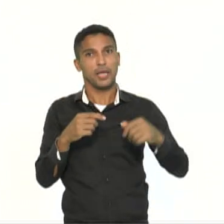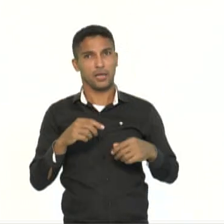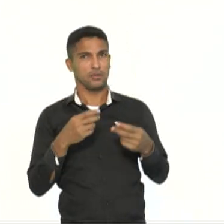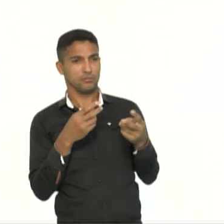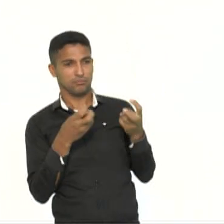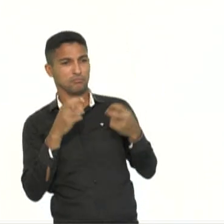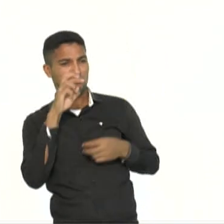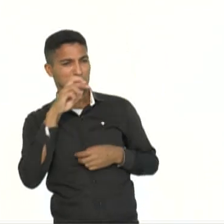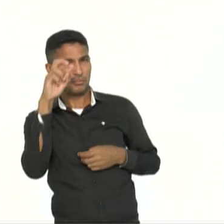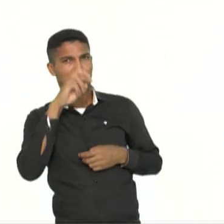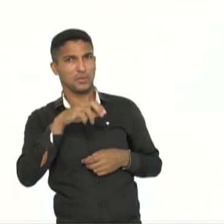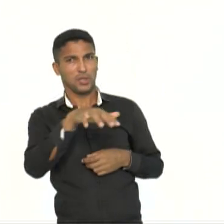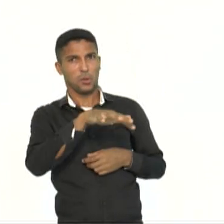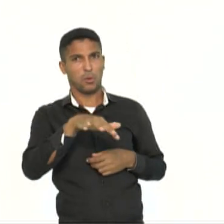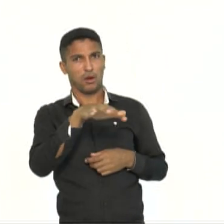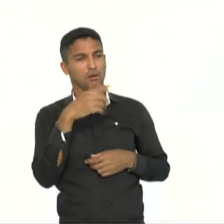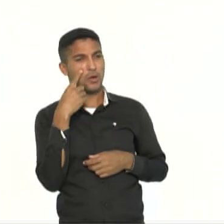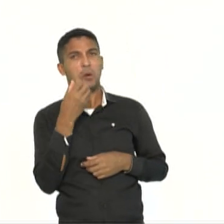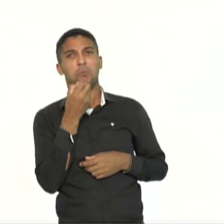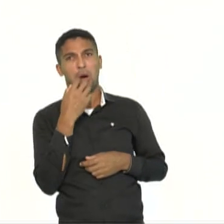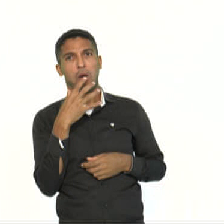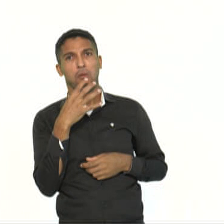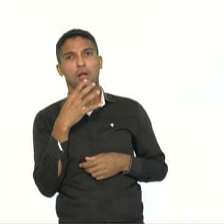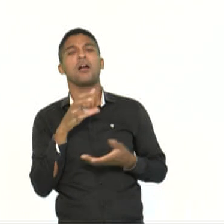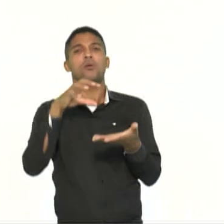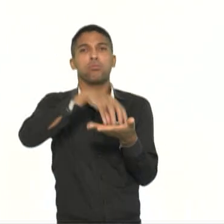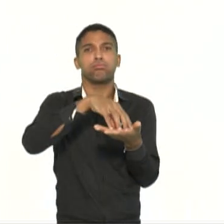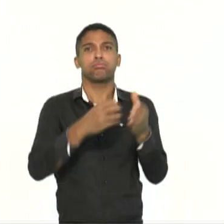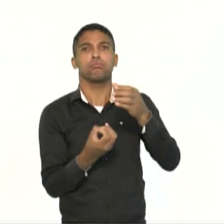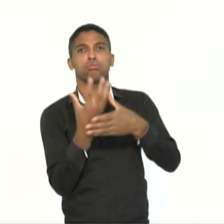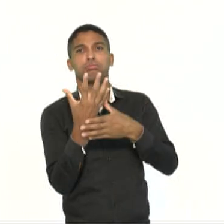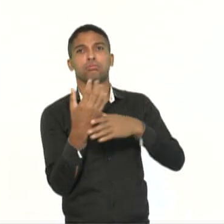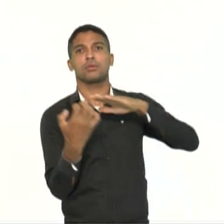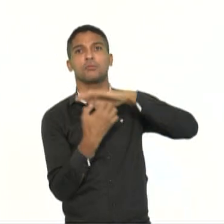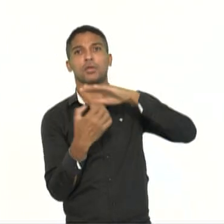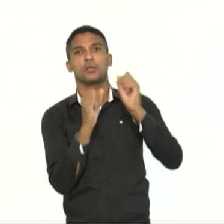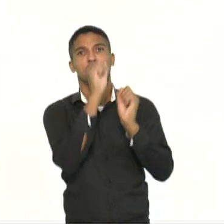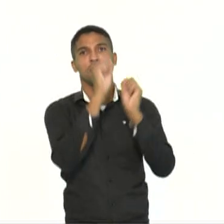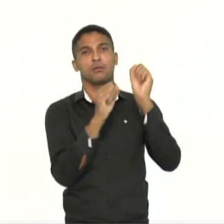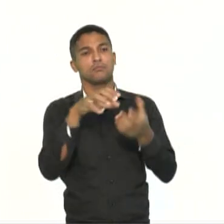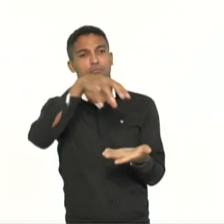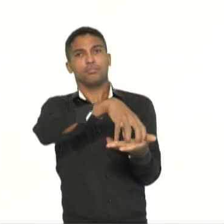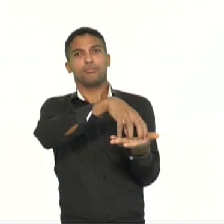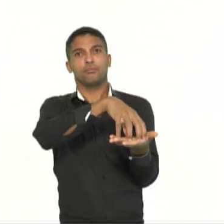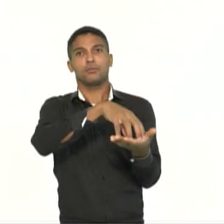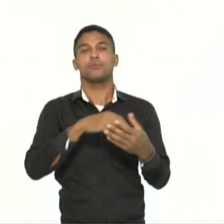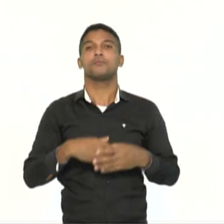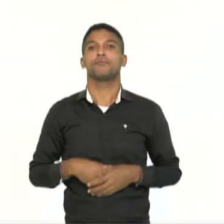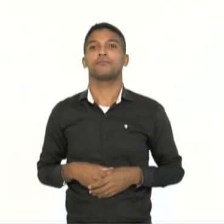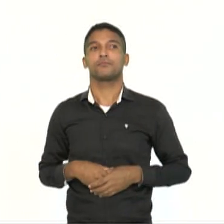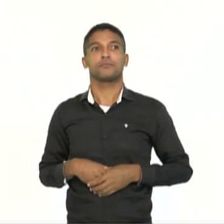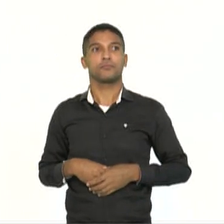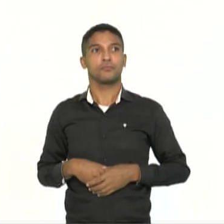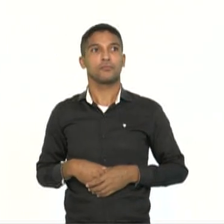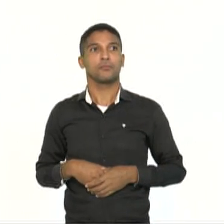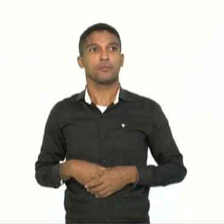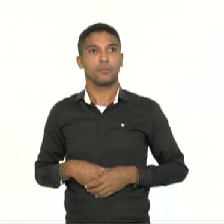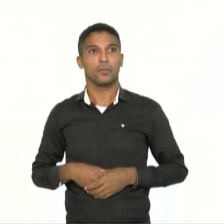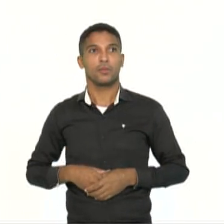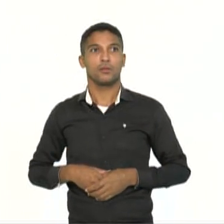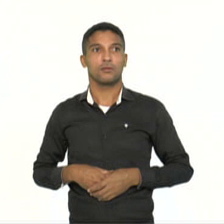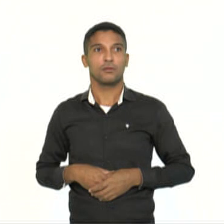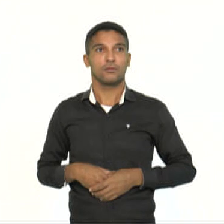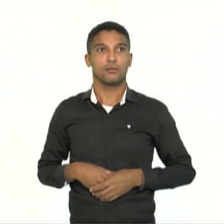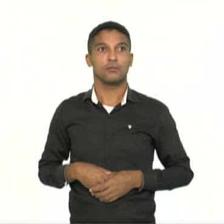Investimentos privados no setor público? Letra C. Investimentos públicos na produção industrial